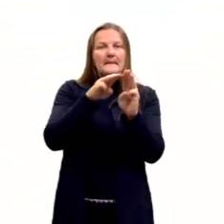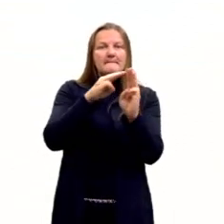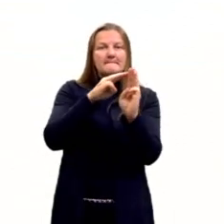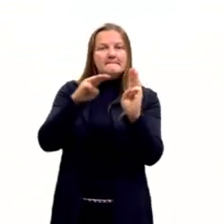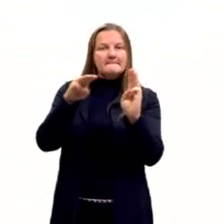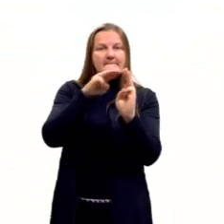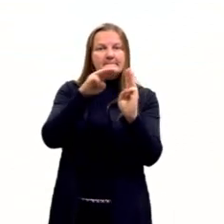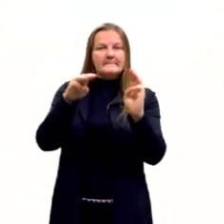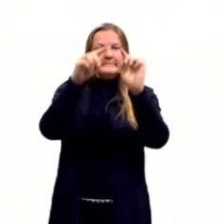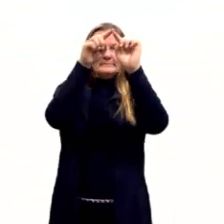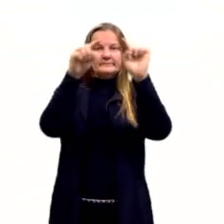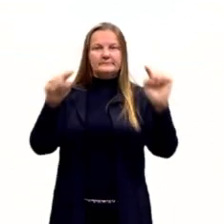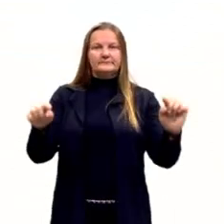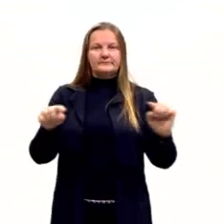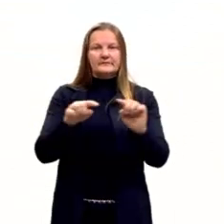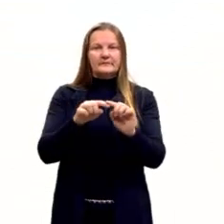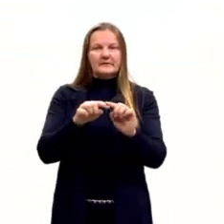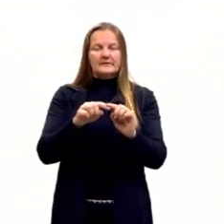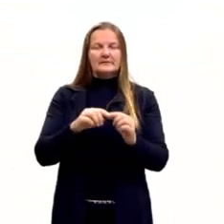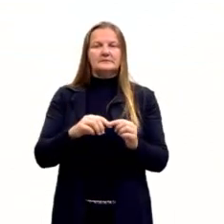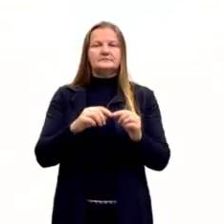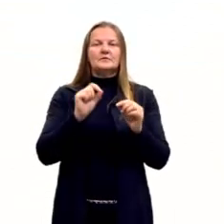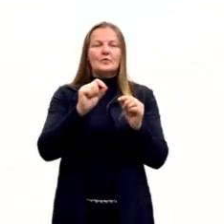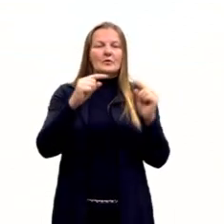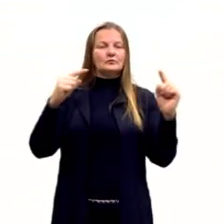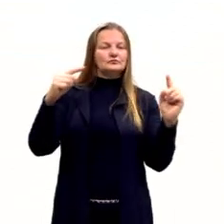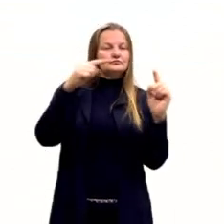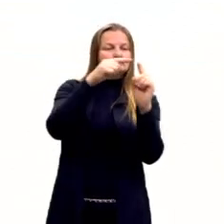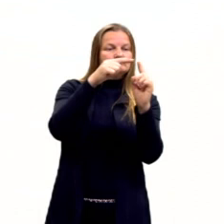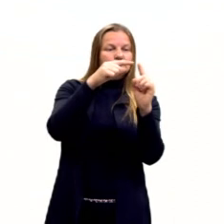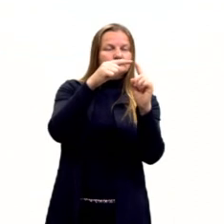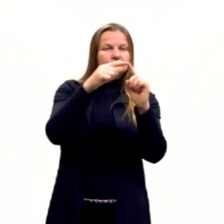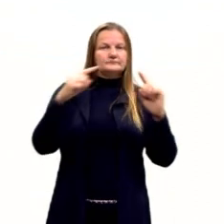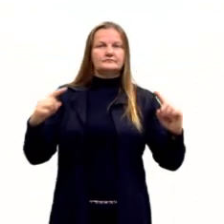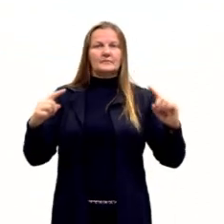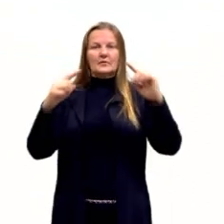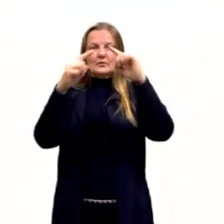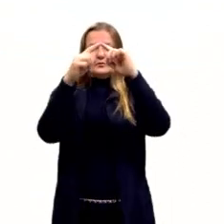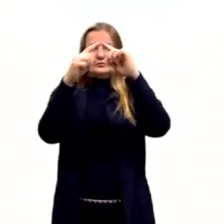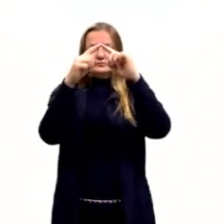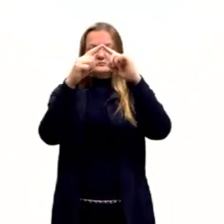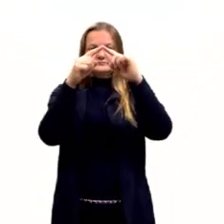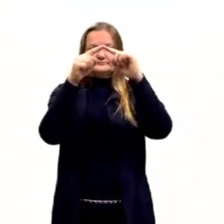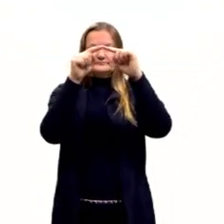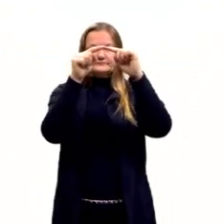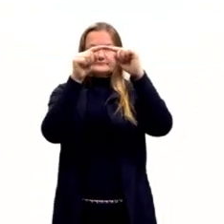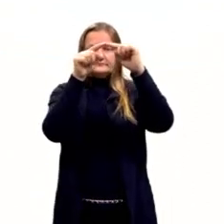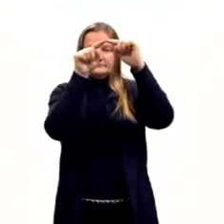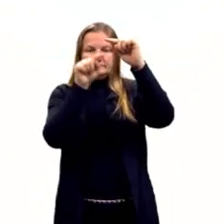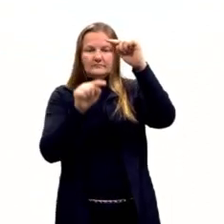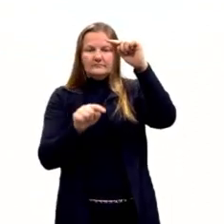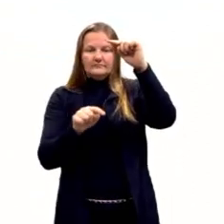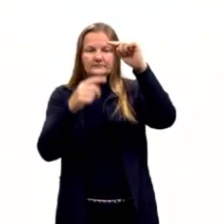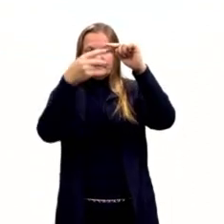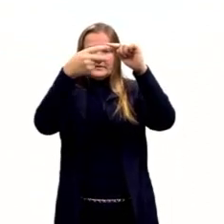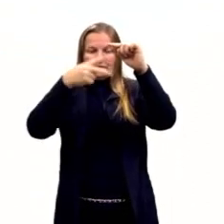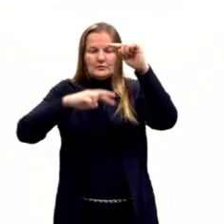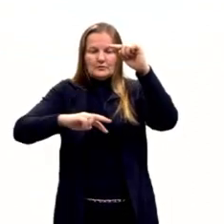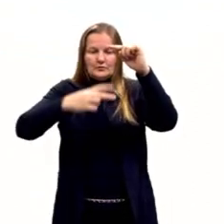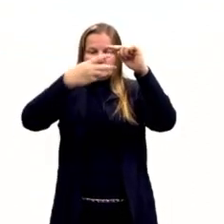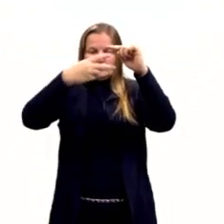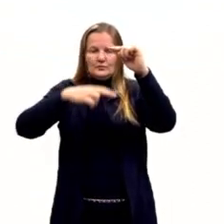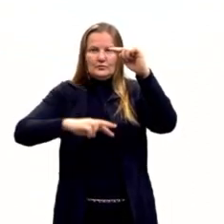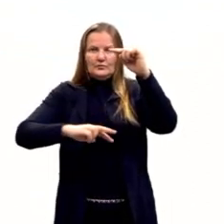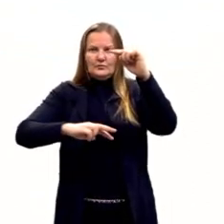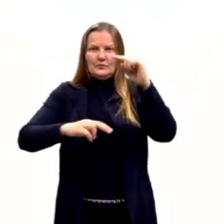A mediana é a seviana que liga o vértice de onde ela parte ao ponto médio do lado oposto